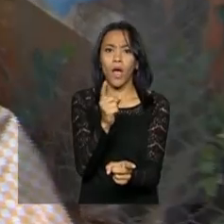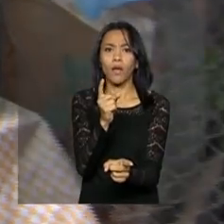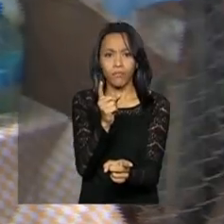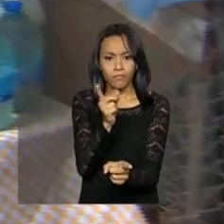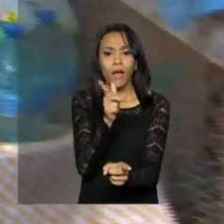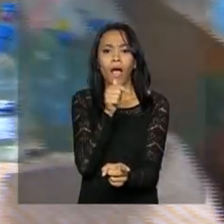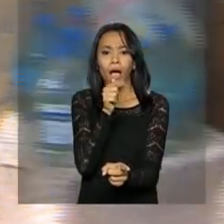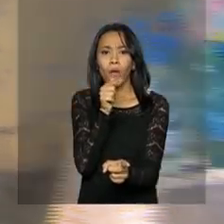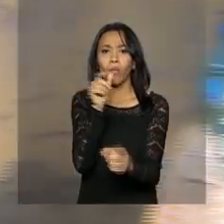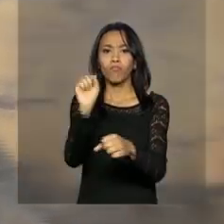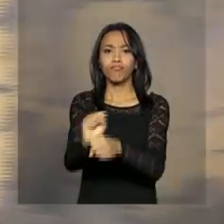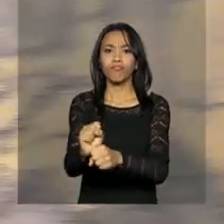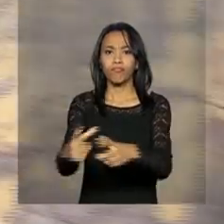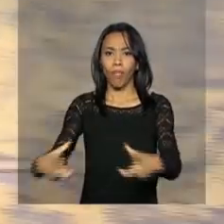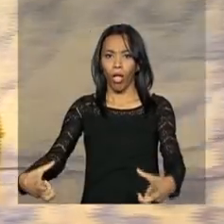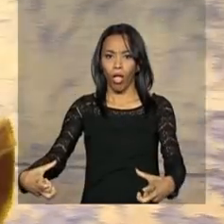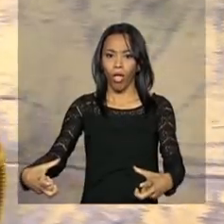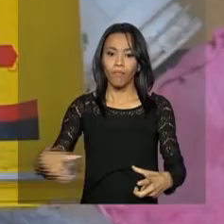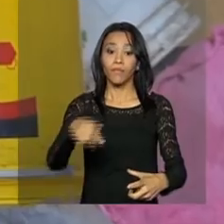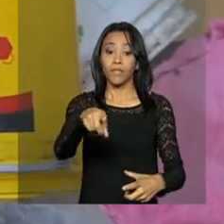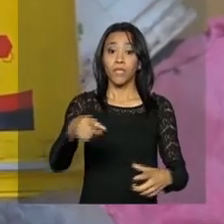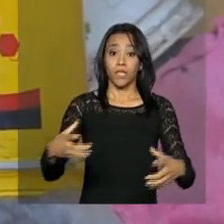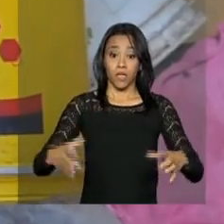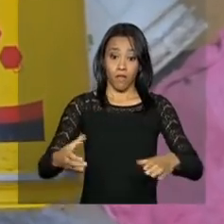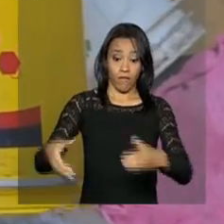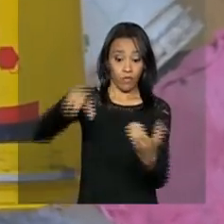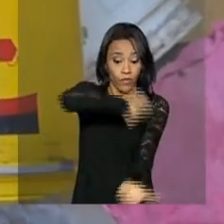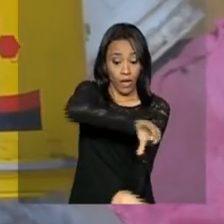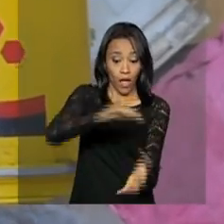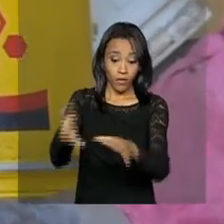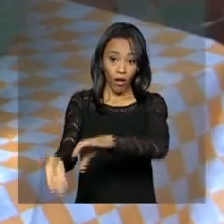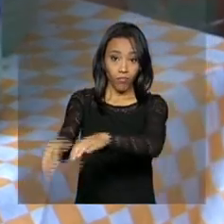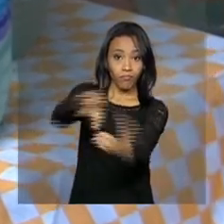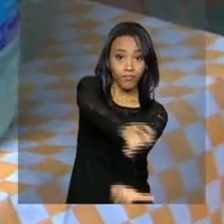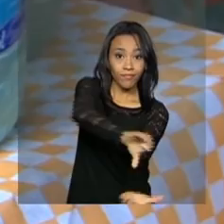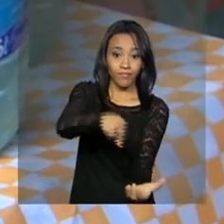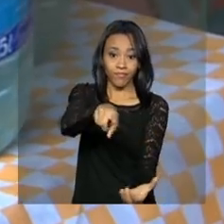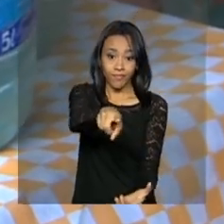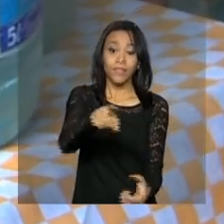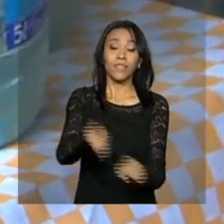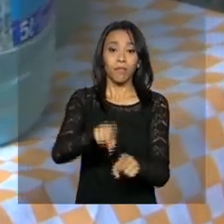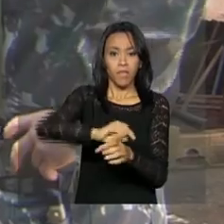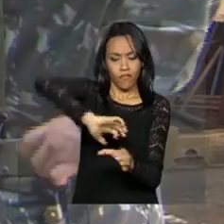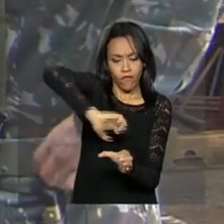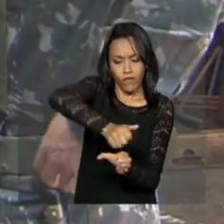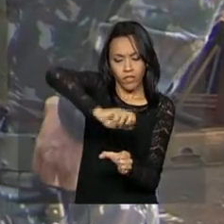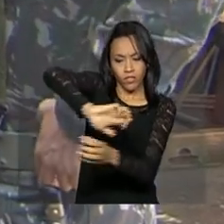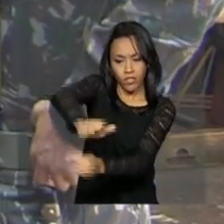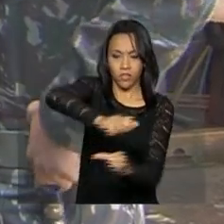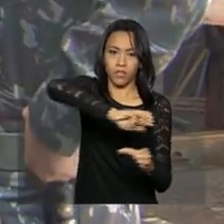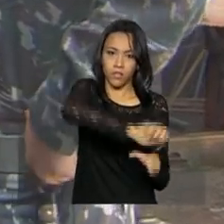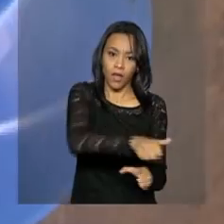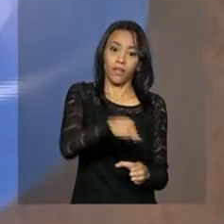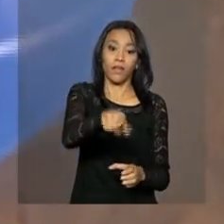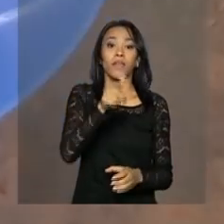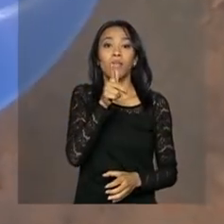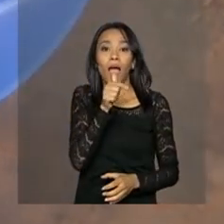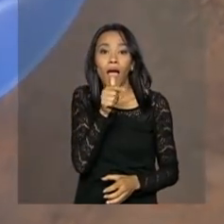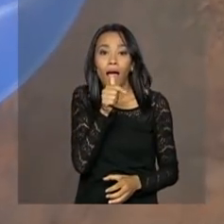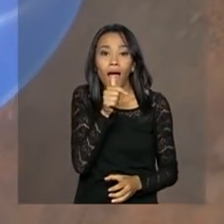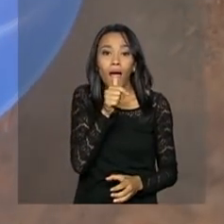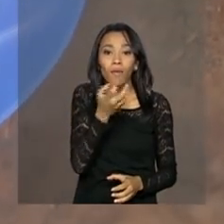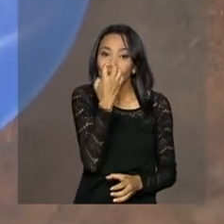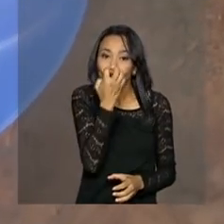empoçada. No jardim, as vasilhas e potes estão virados, as garrafas fechadas e a água do cachorro é